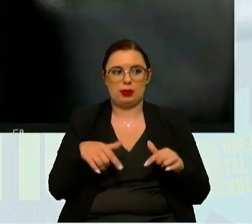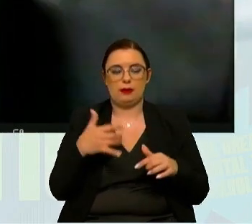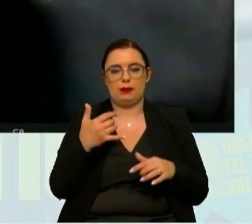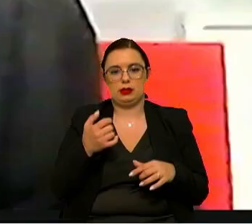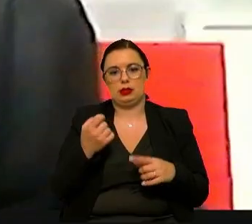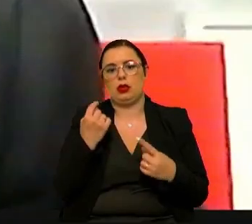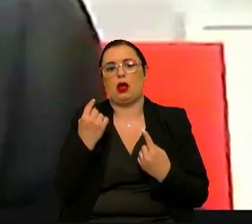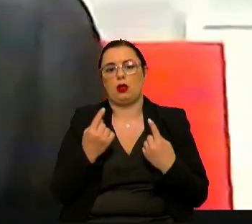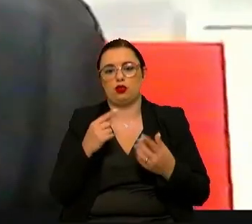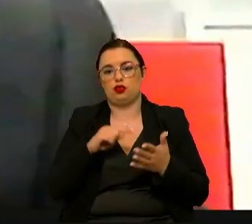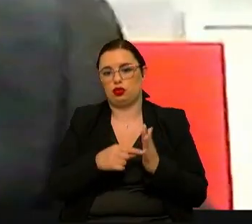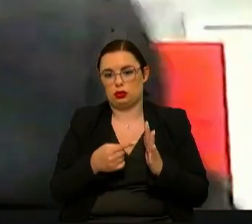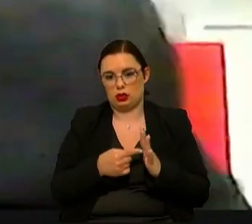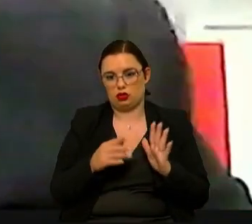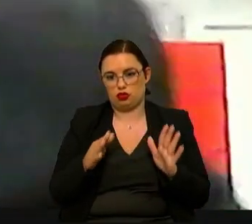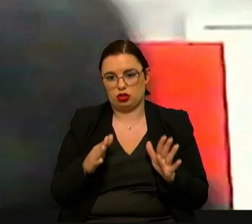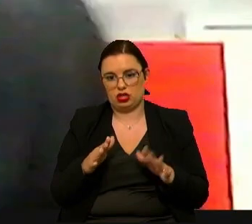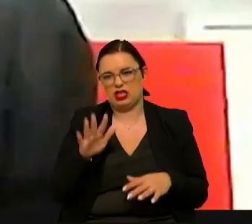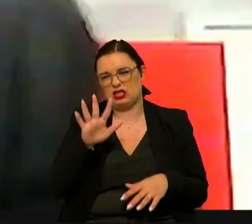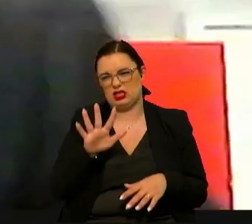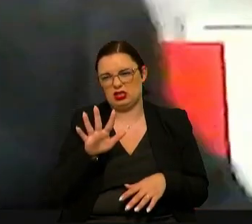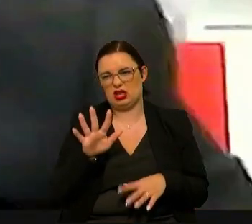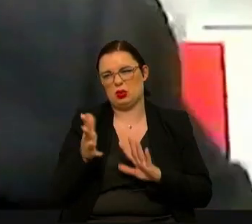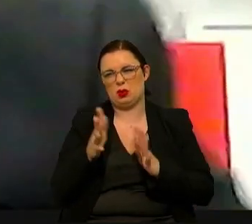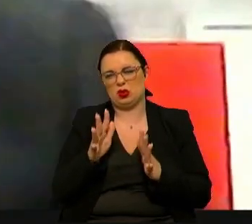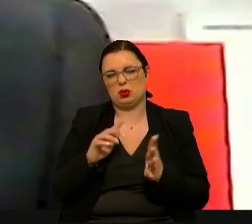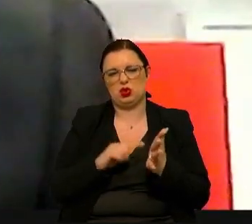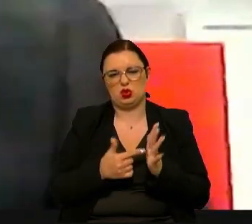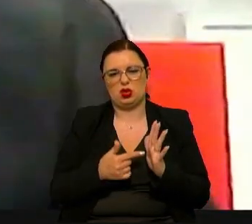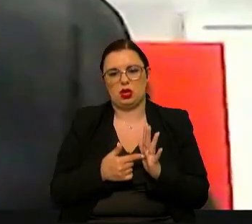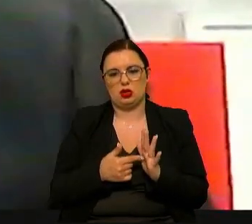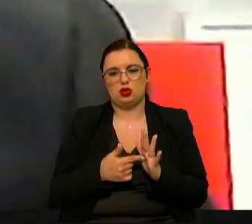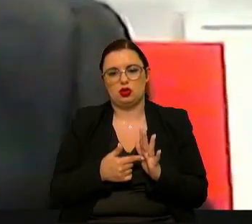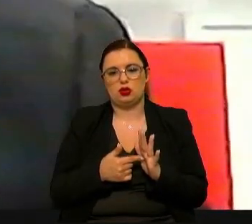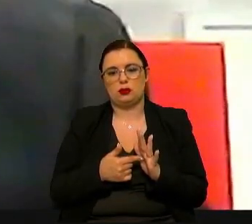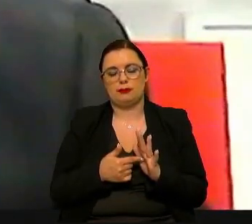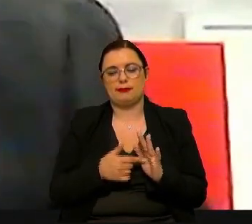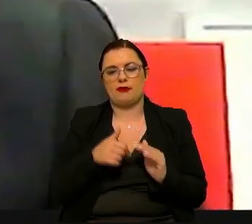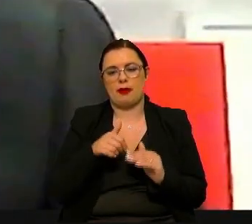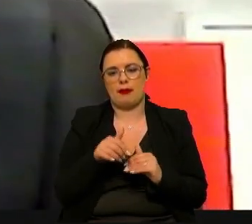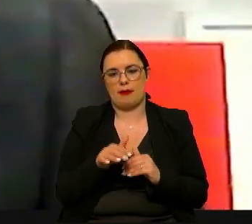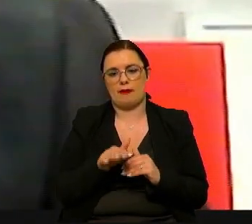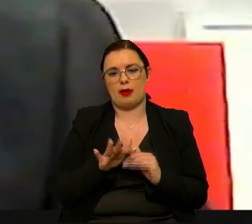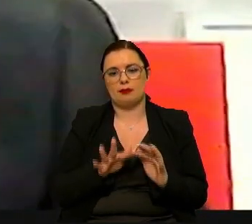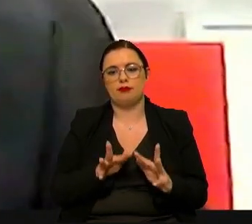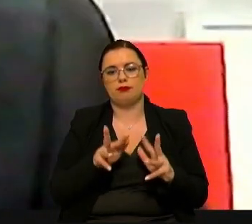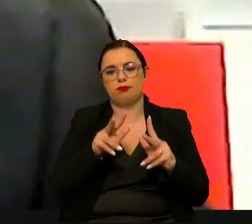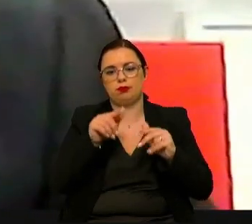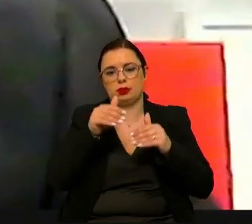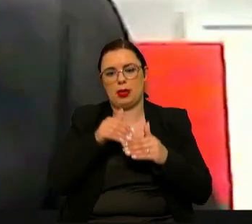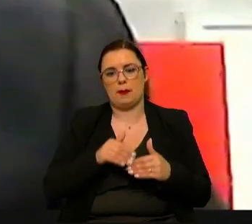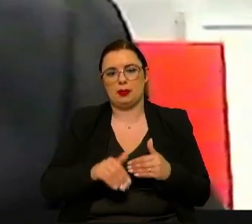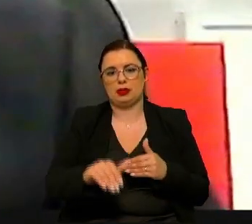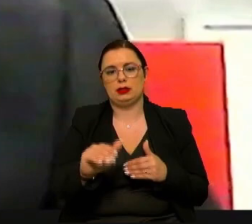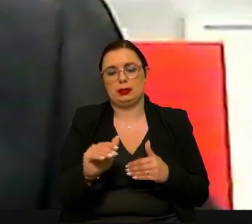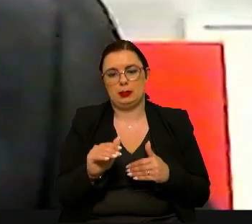demos não é? Temos salver cinco demos que vão estar desenvolvidas a partir daqui